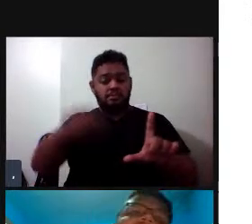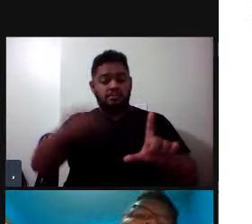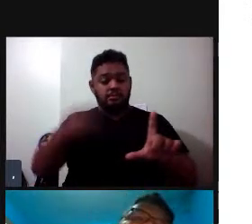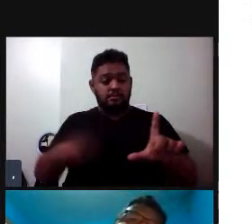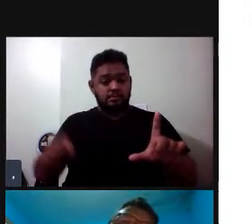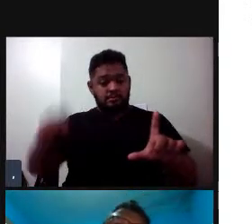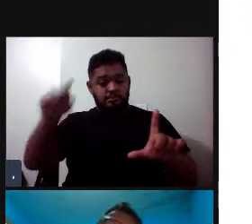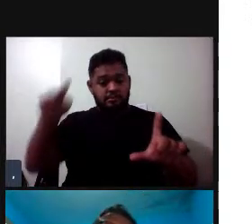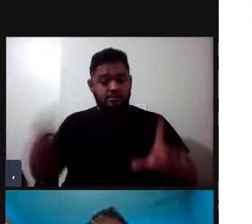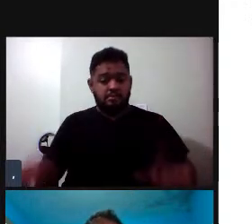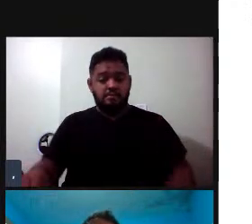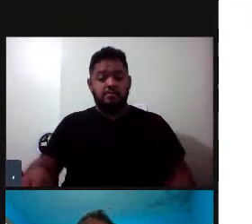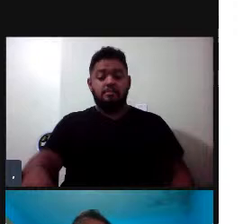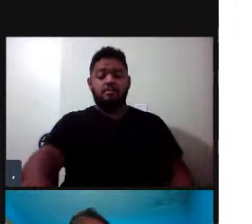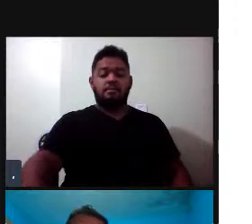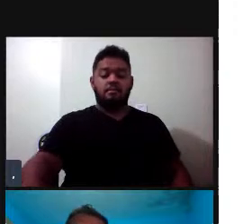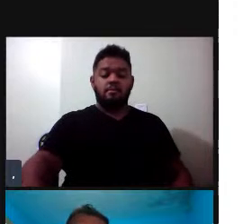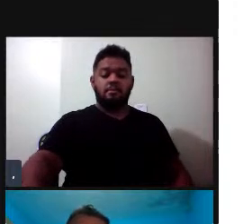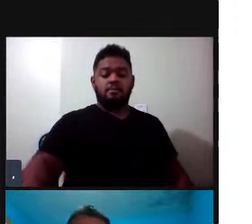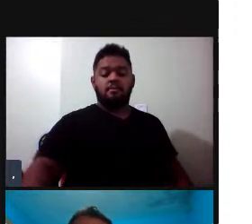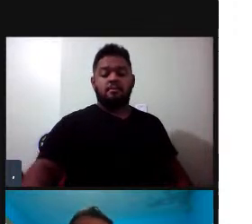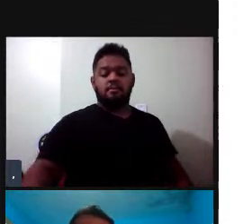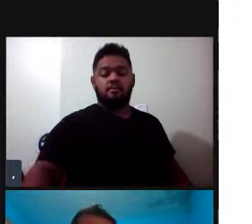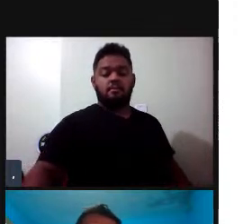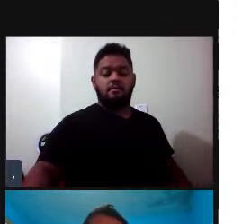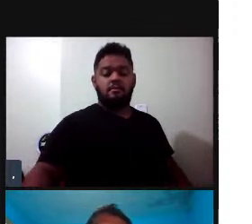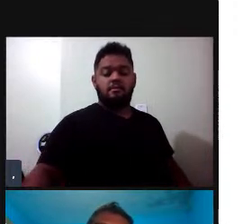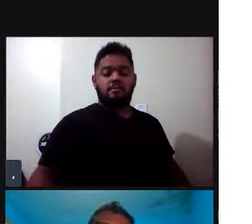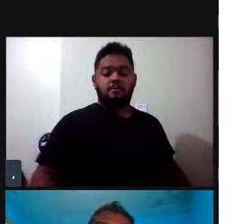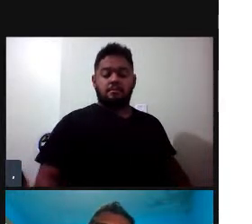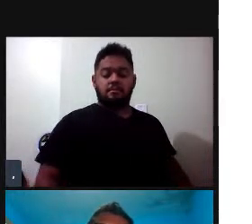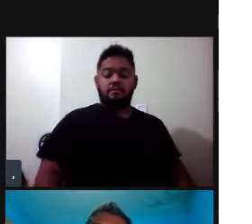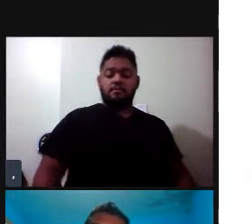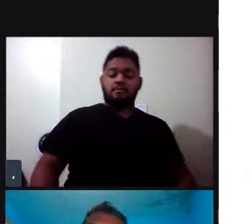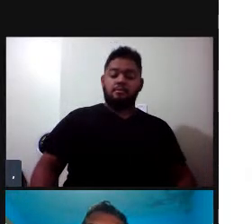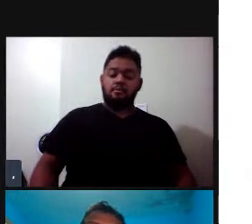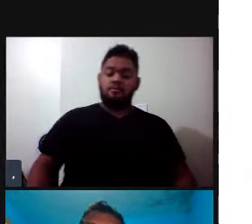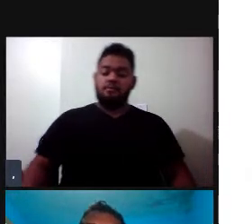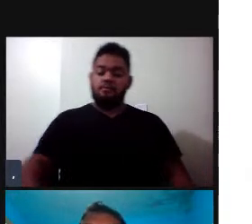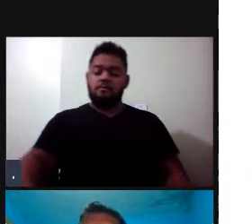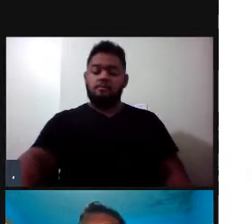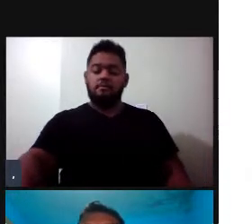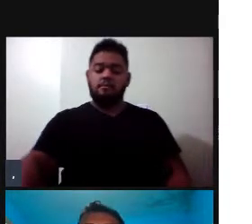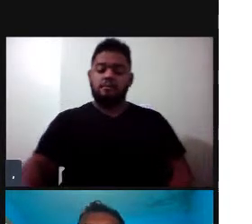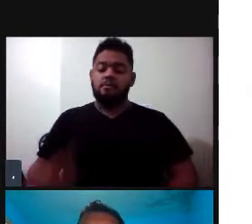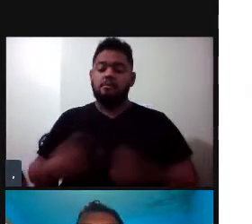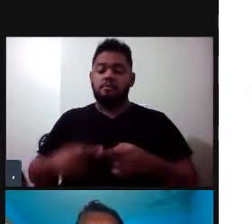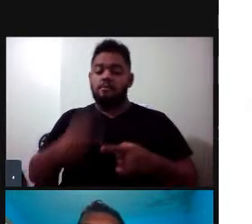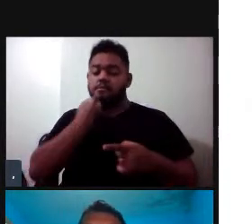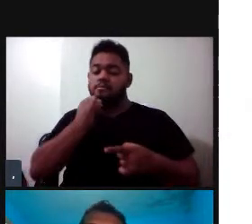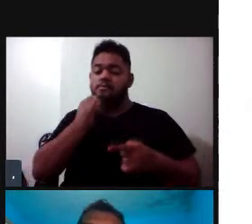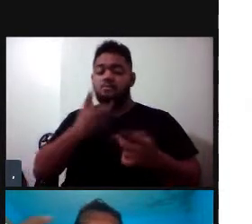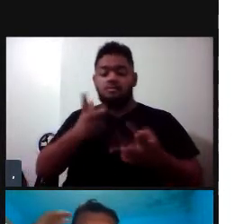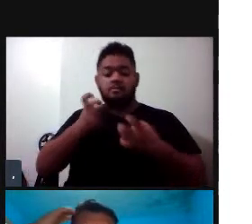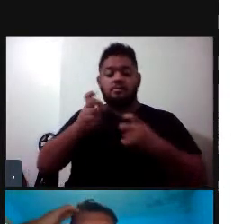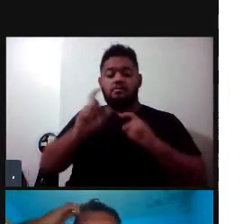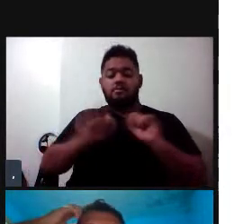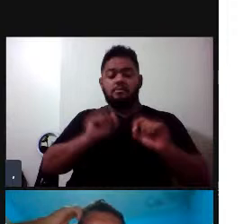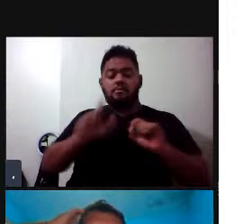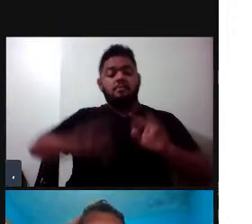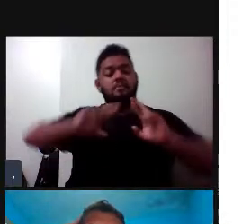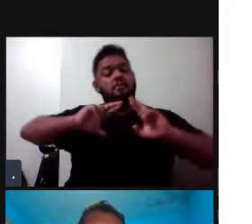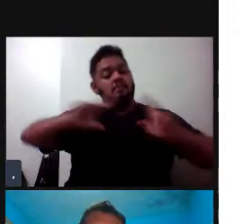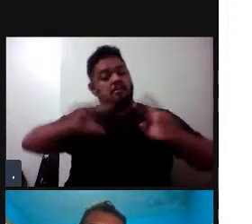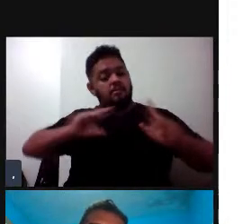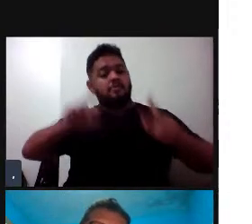Outro animal que emite sequências estereotipadas, assim, que é algo pouco documentado nos setáceos de sequências estereotipadas de sinais diferentes, como é no